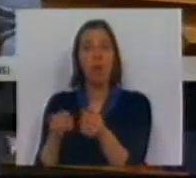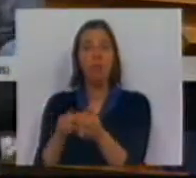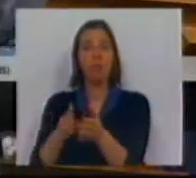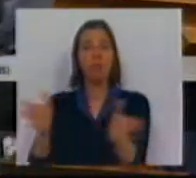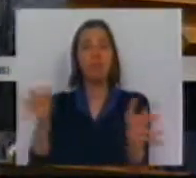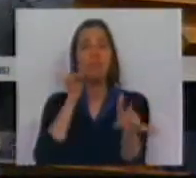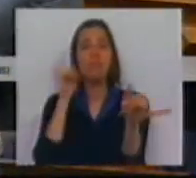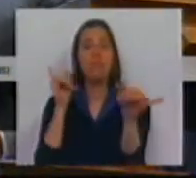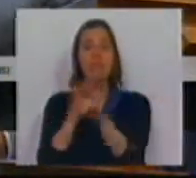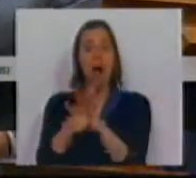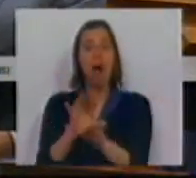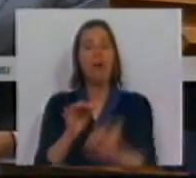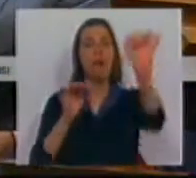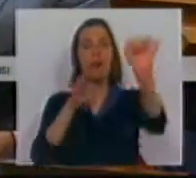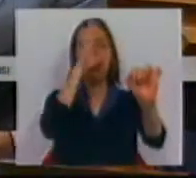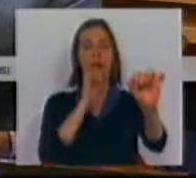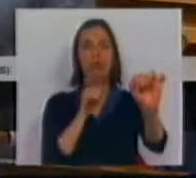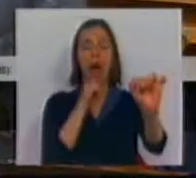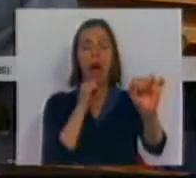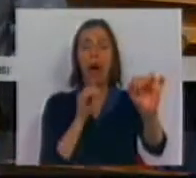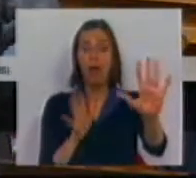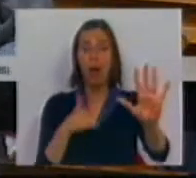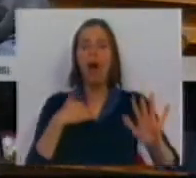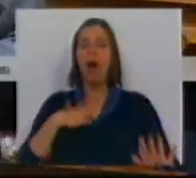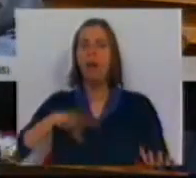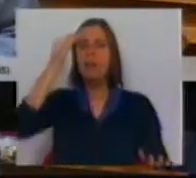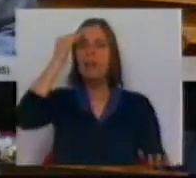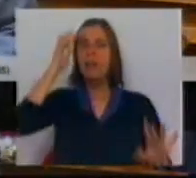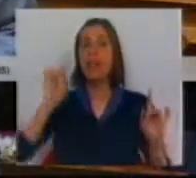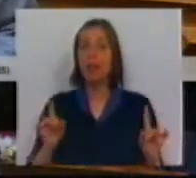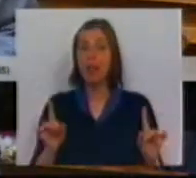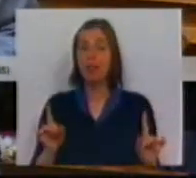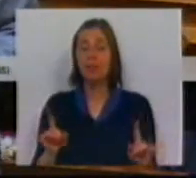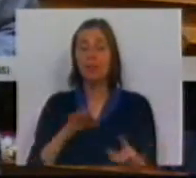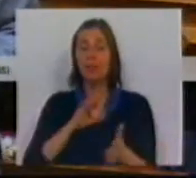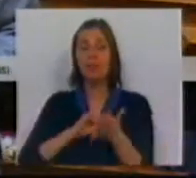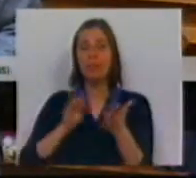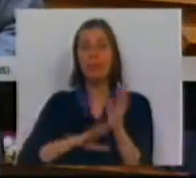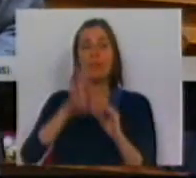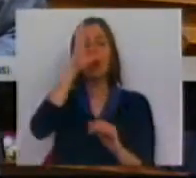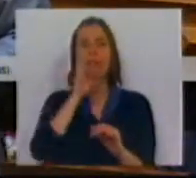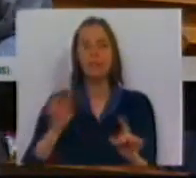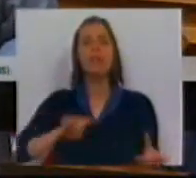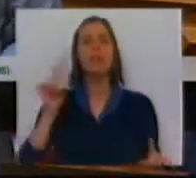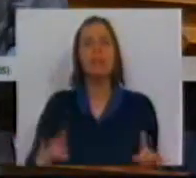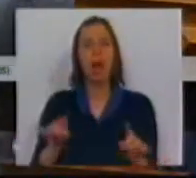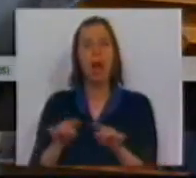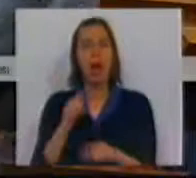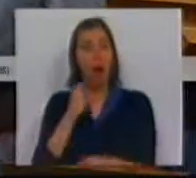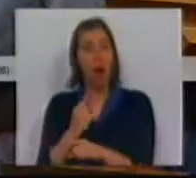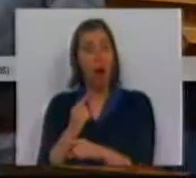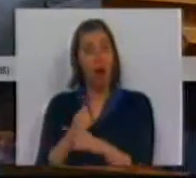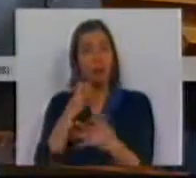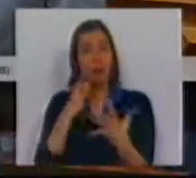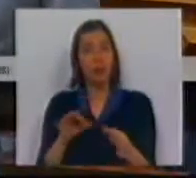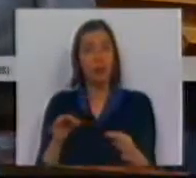mar, passaram a ser do domínio público hídrico. Eu gostava de saber, Sr. Secretário de Estado, se mantendo